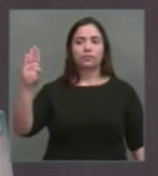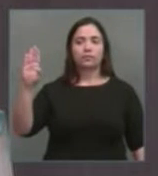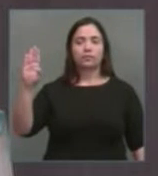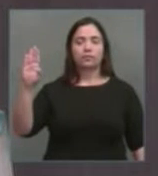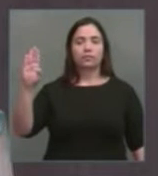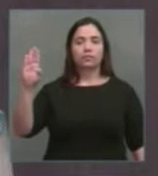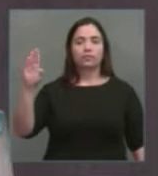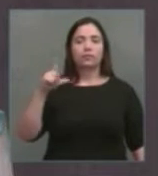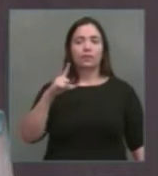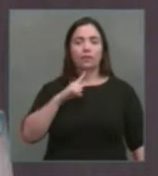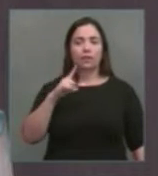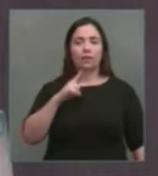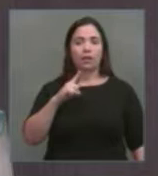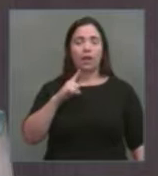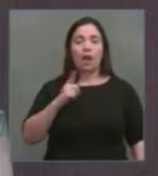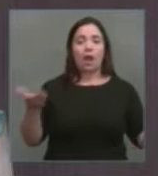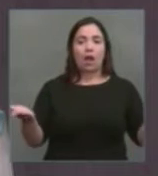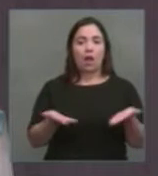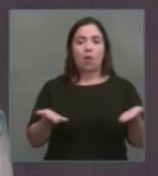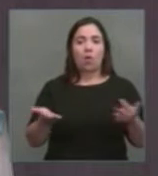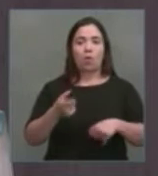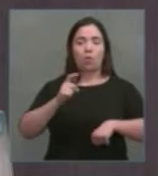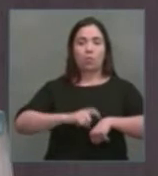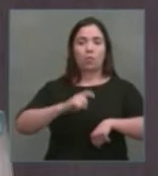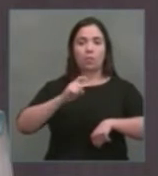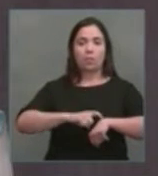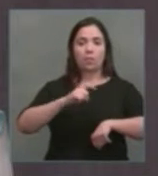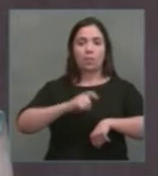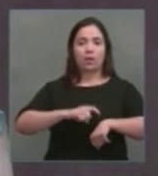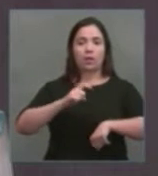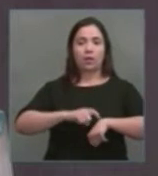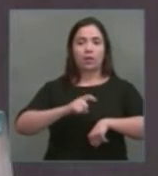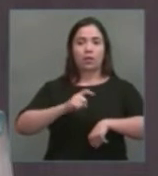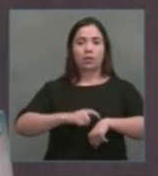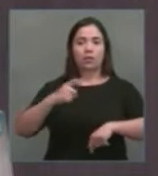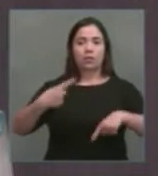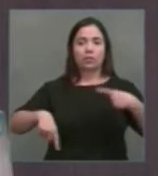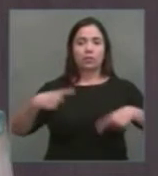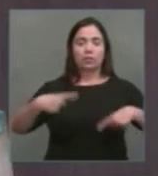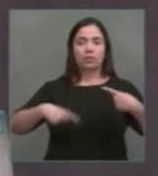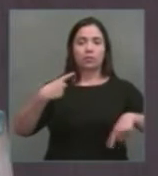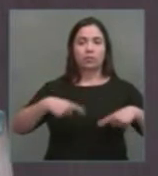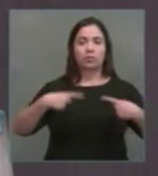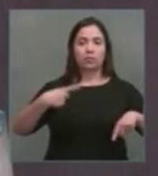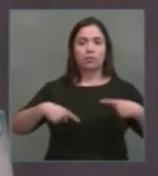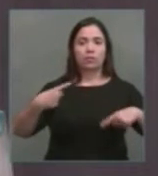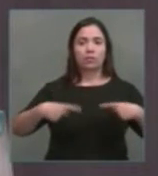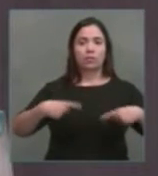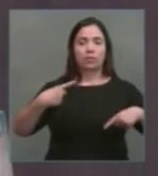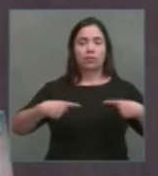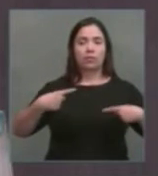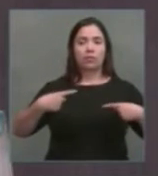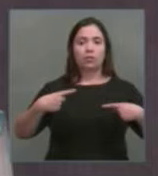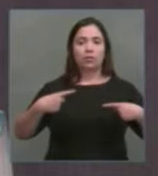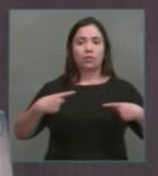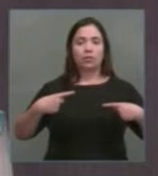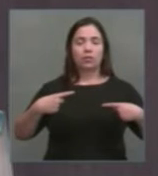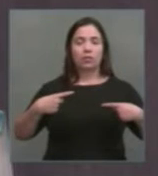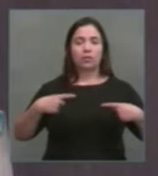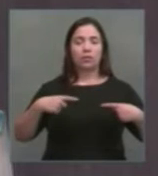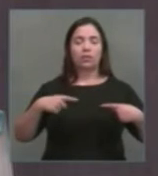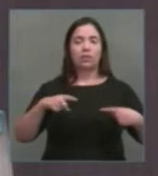agora, num momento de geopolítico internacional muito tenso, nós vamos ter